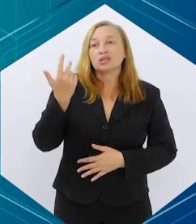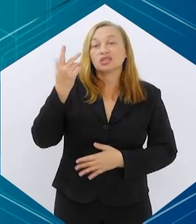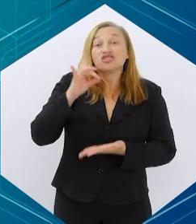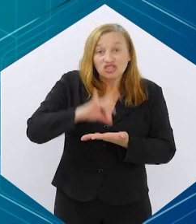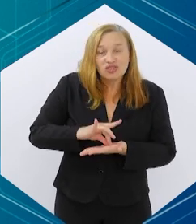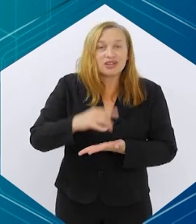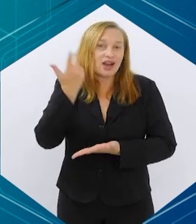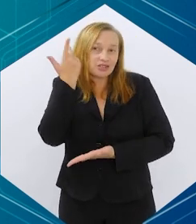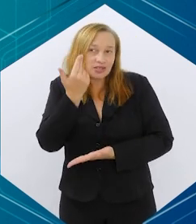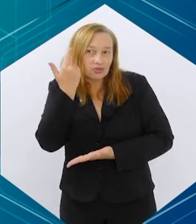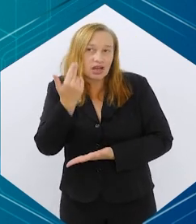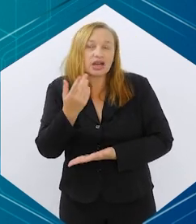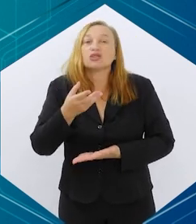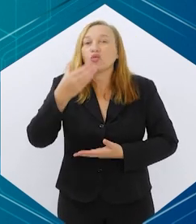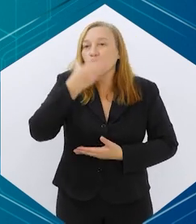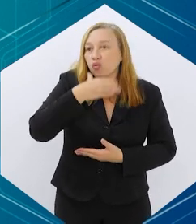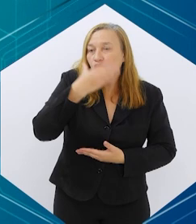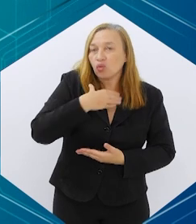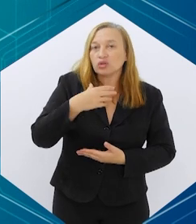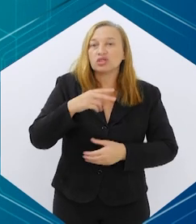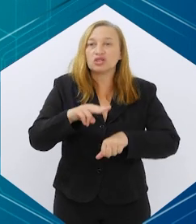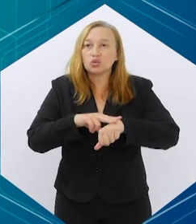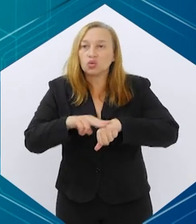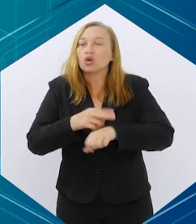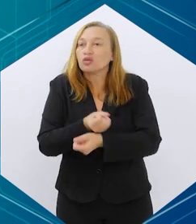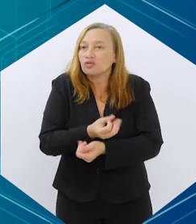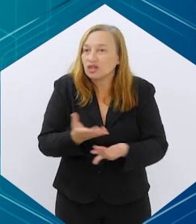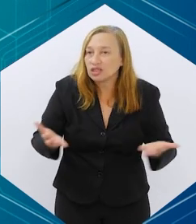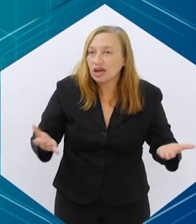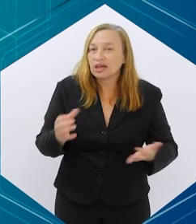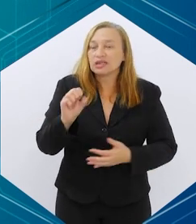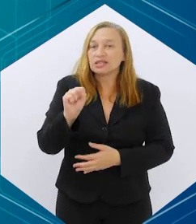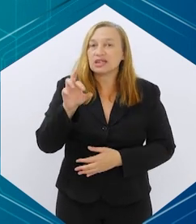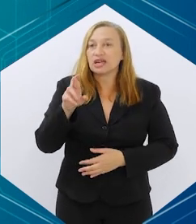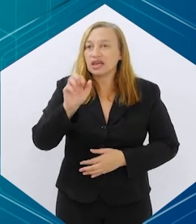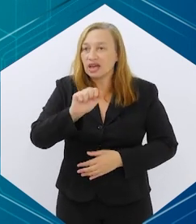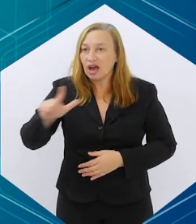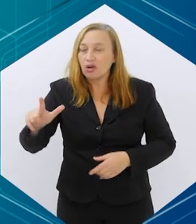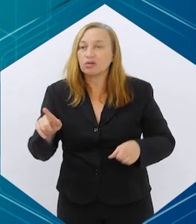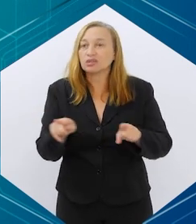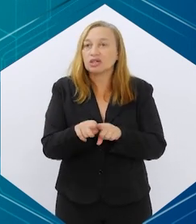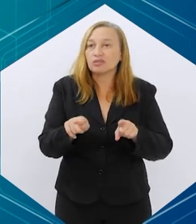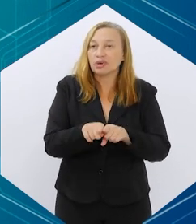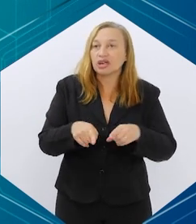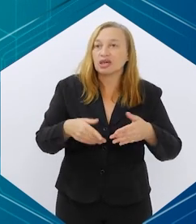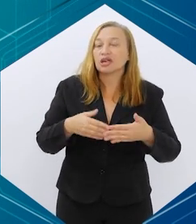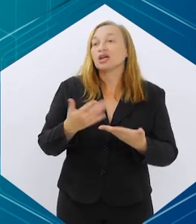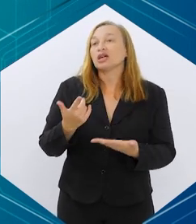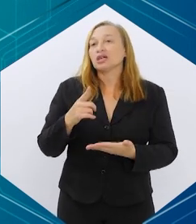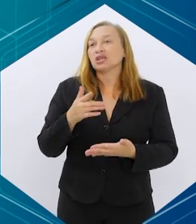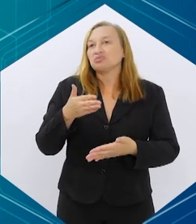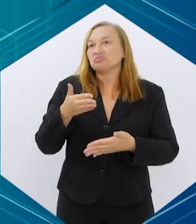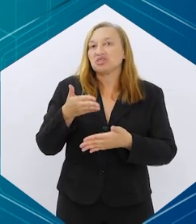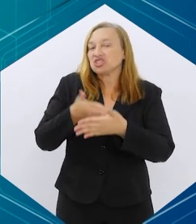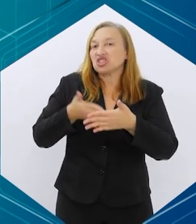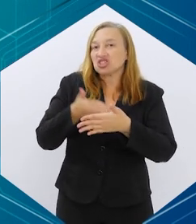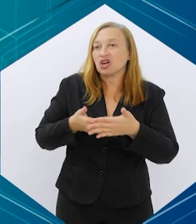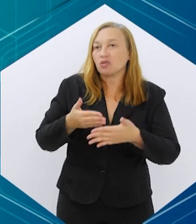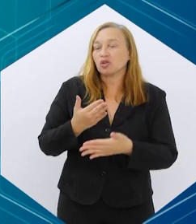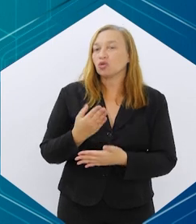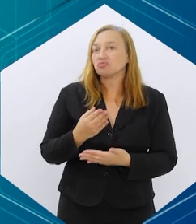agora, né? Alimentos de verdade, né? Então, frutas, vegetais, cereais, sem restrição também de nenhum grupo alimentar.